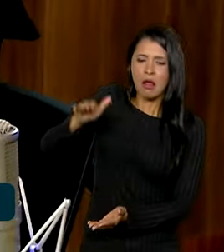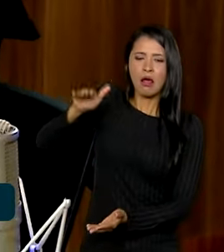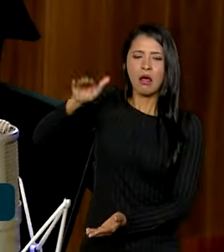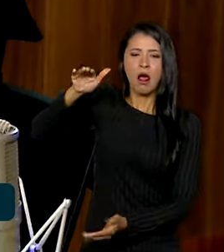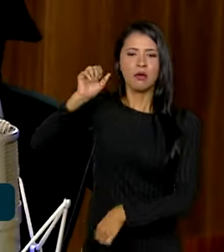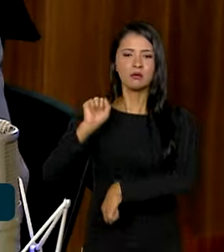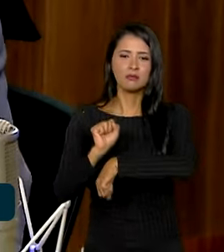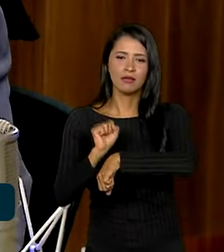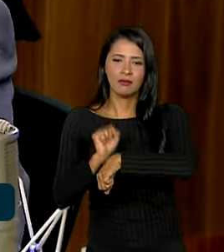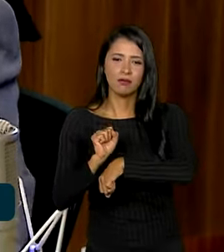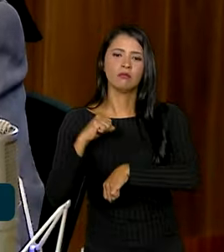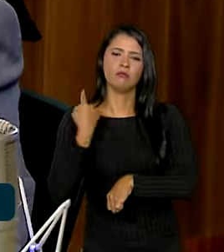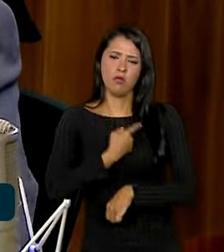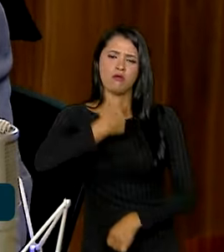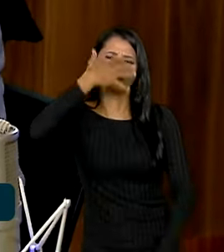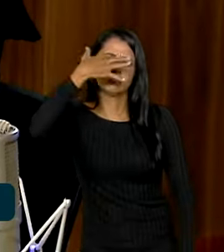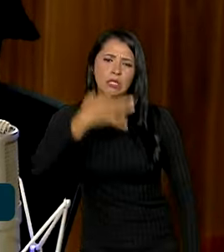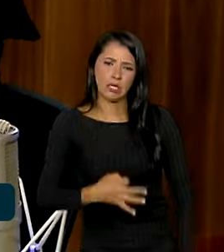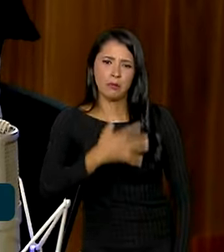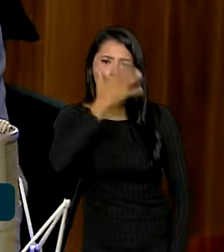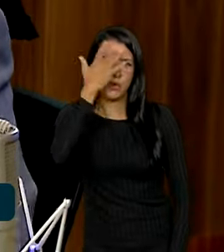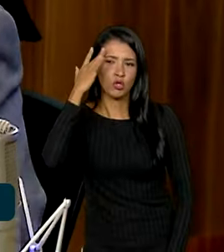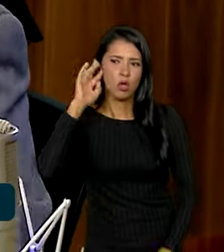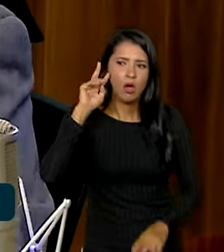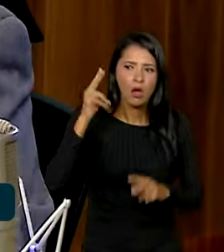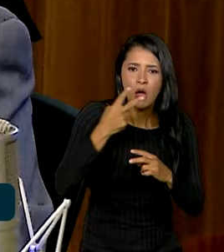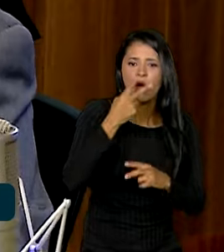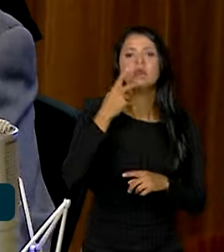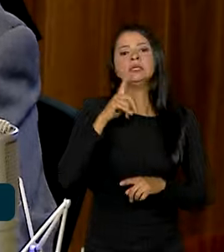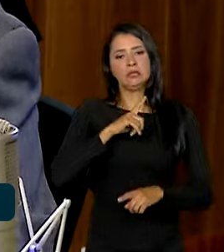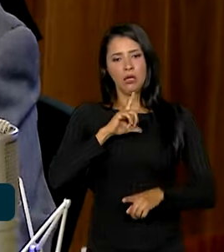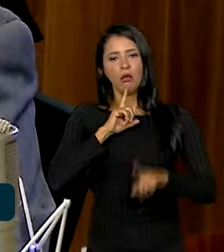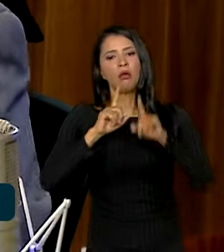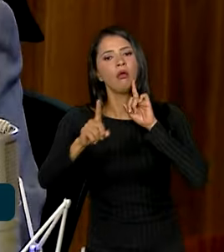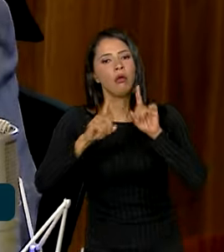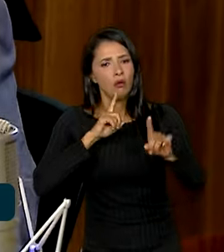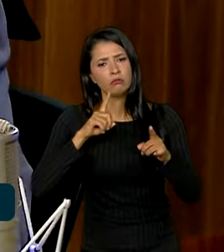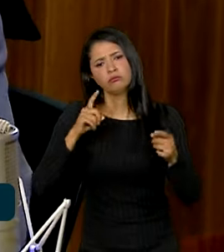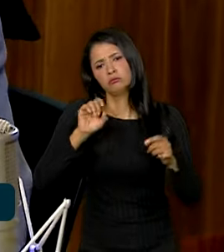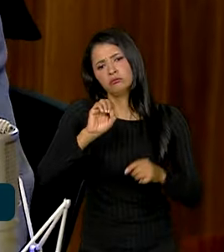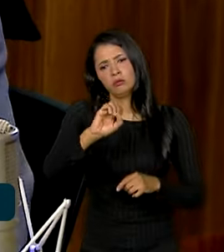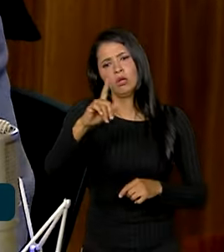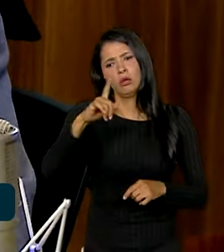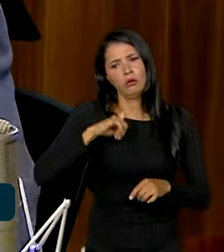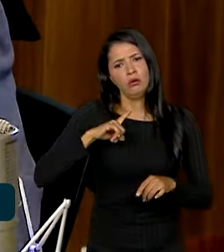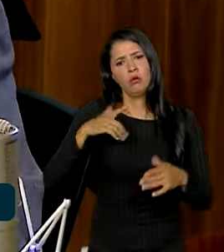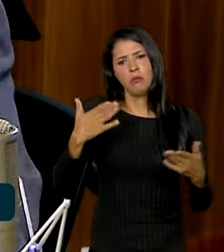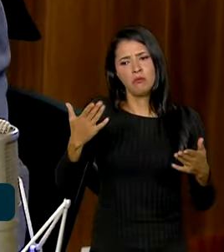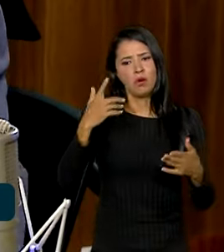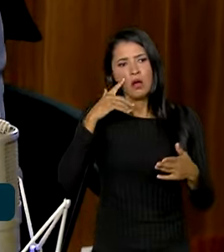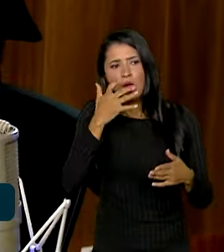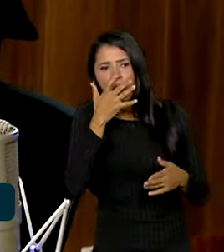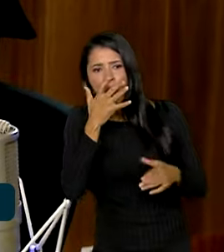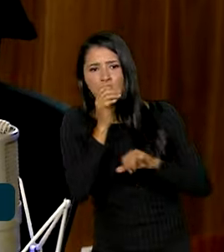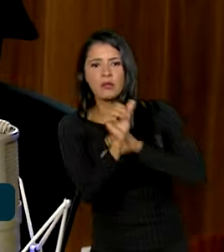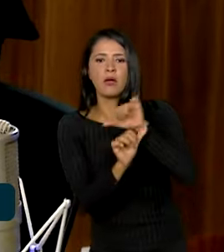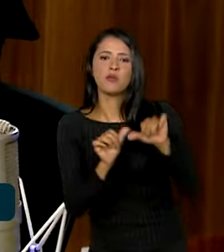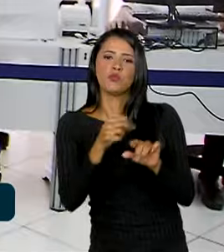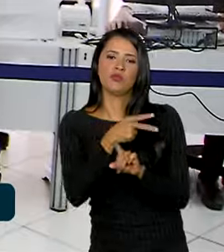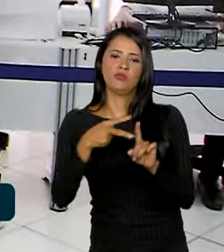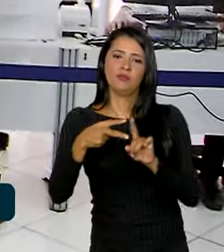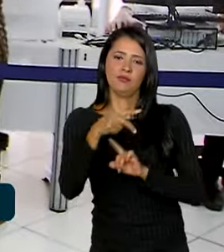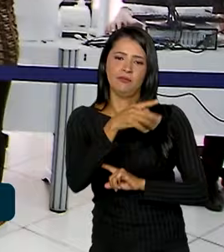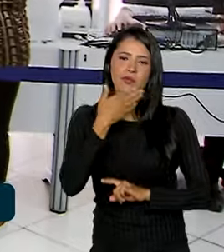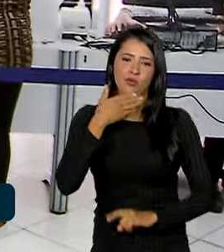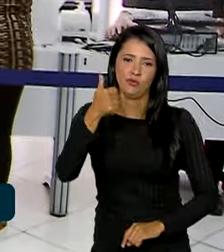longa espera. E eu tenho certeza que muitos que estão me ouvindo ainda têm reclamação, é óbvio, é natural. Mas muitos também estão reparando que está se mudando a previdência social.